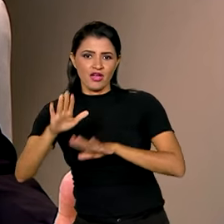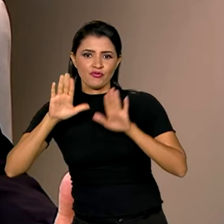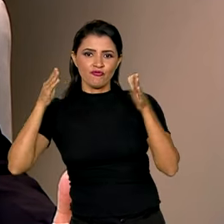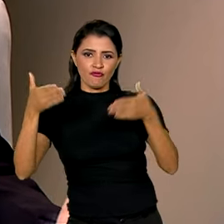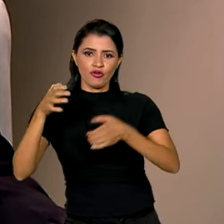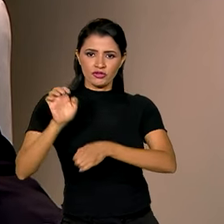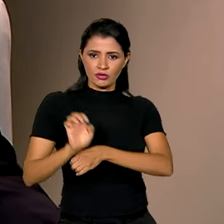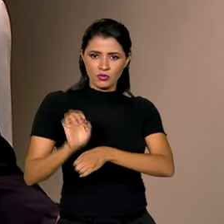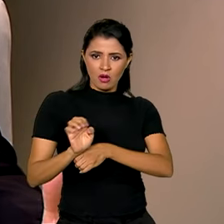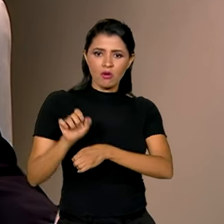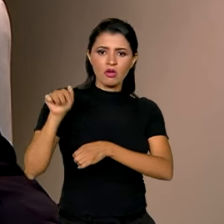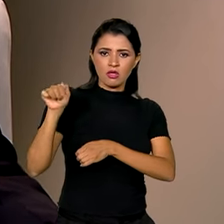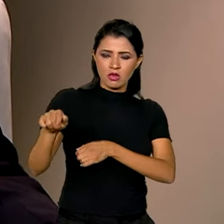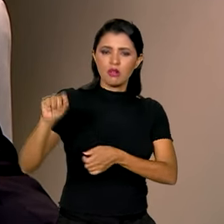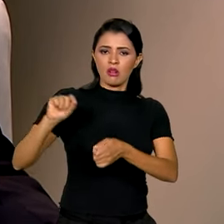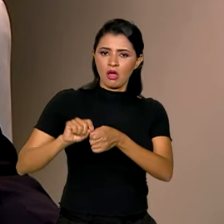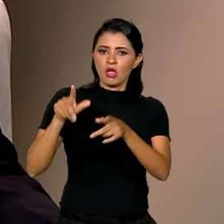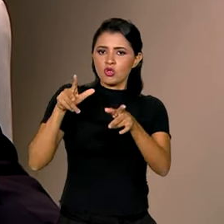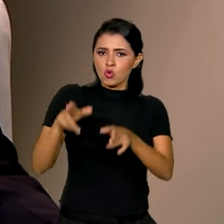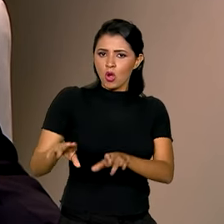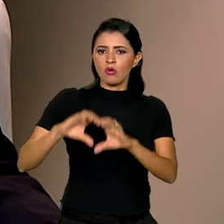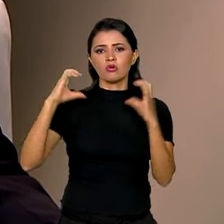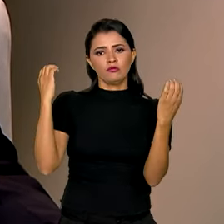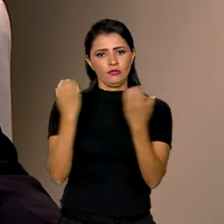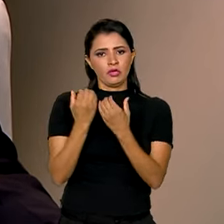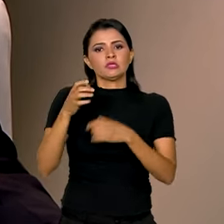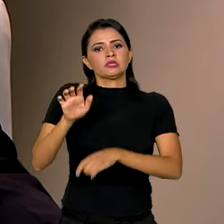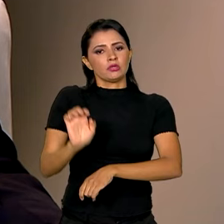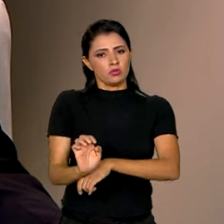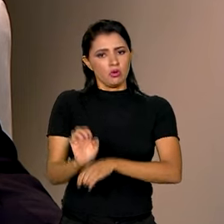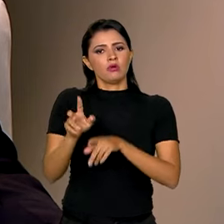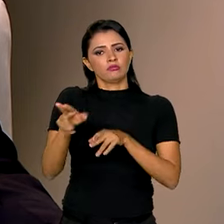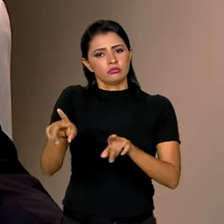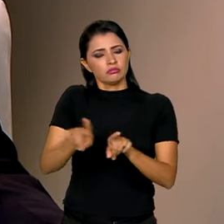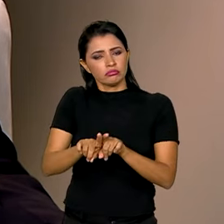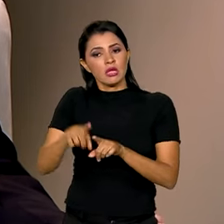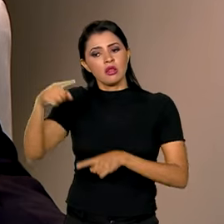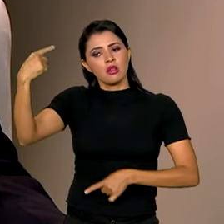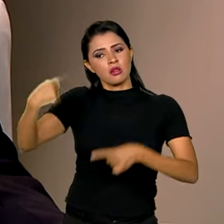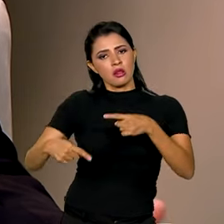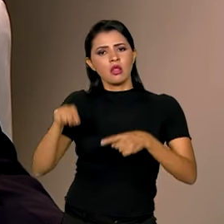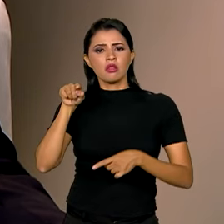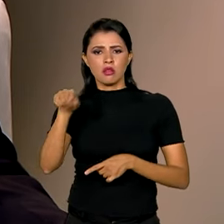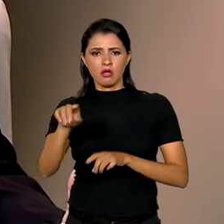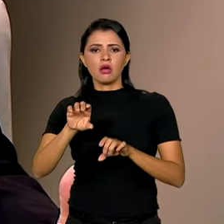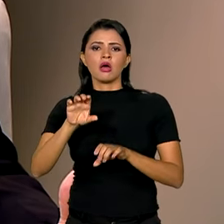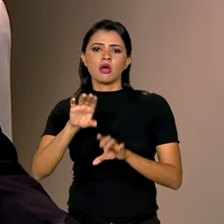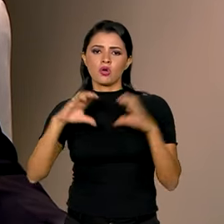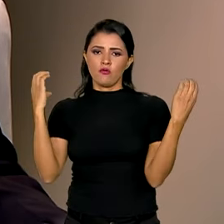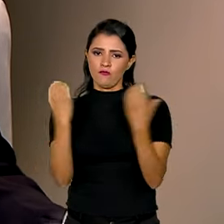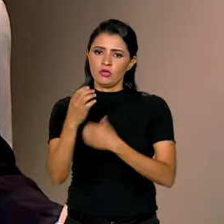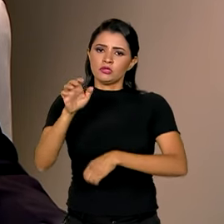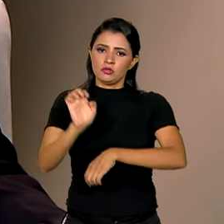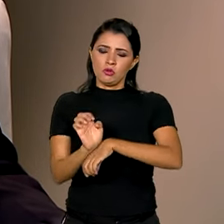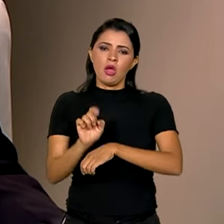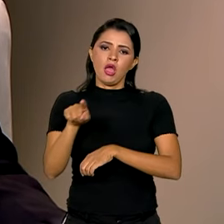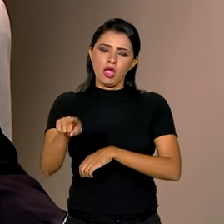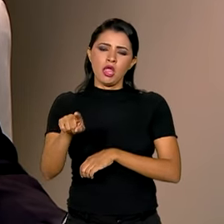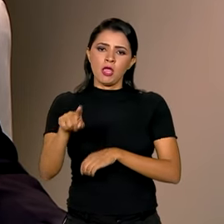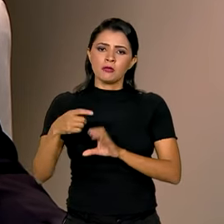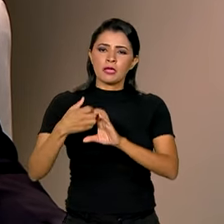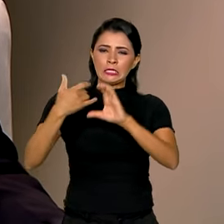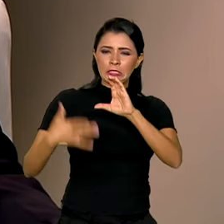e lá realizam também uma conferência estadual. A conferência estadual tem um caráter mais formal,